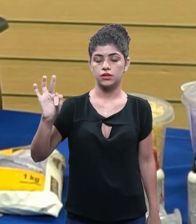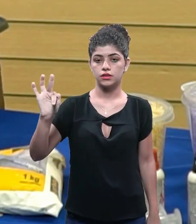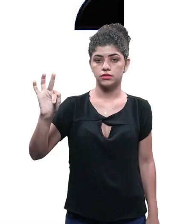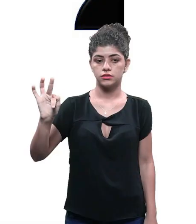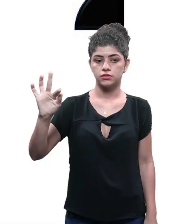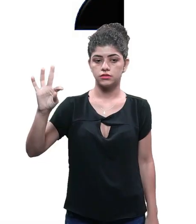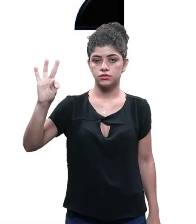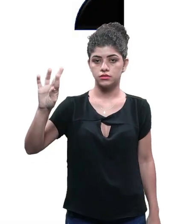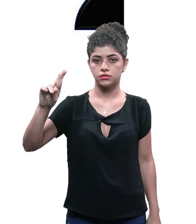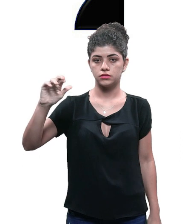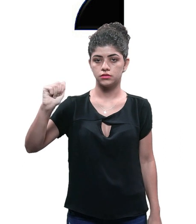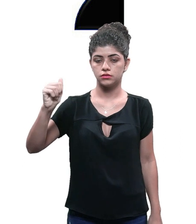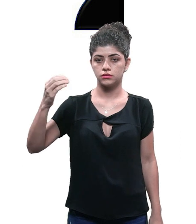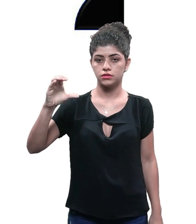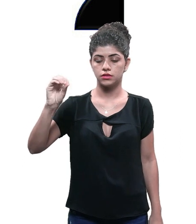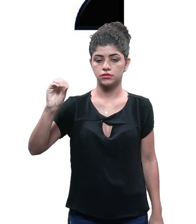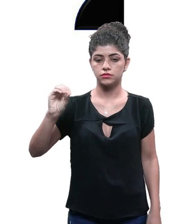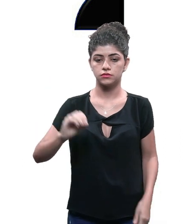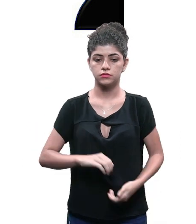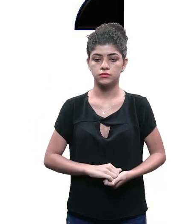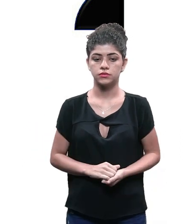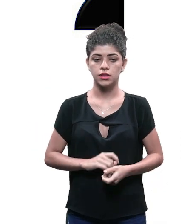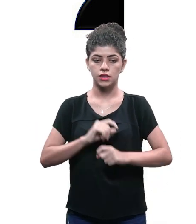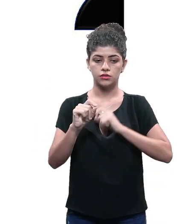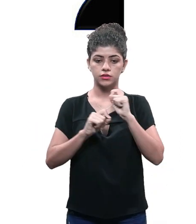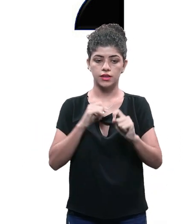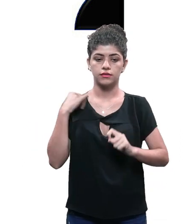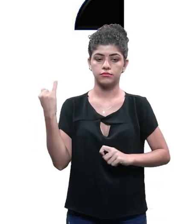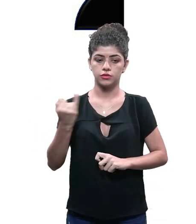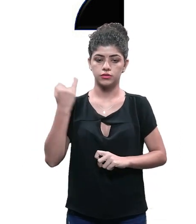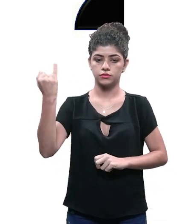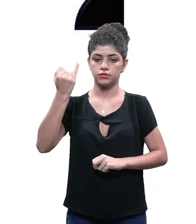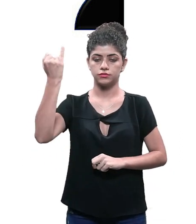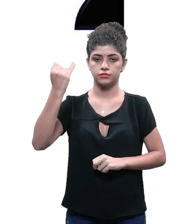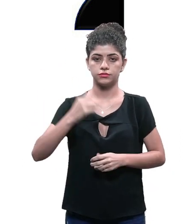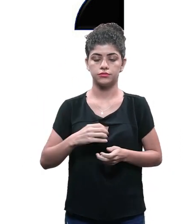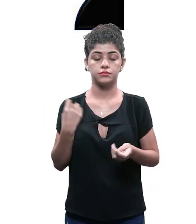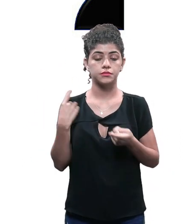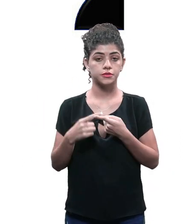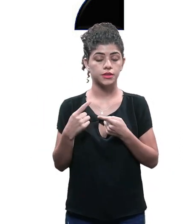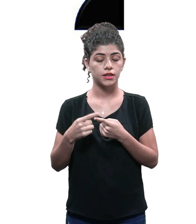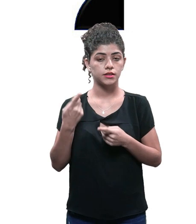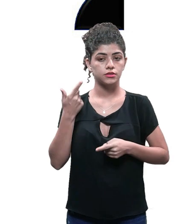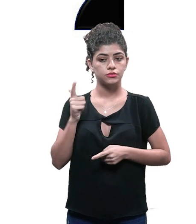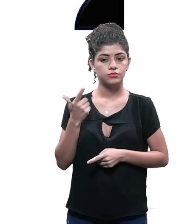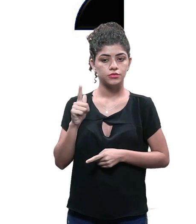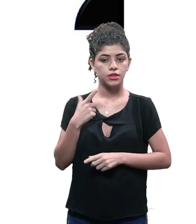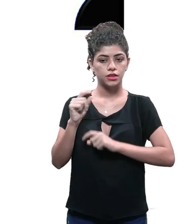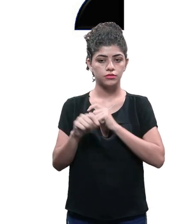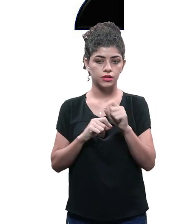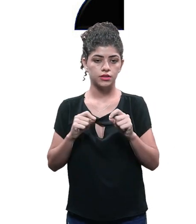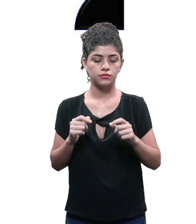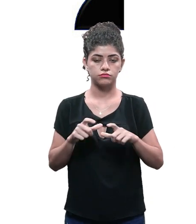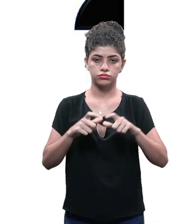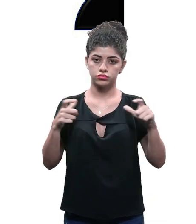chama de traço. Isso, em cima de toda a métrica dos compósitos, é uma das coisas mais importantes. Porque se